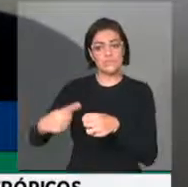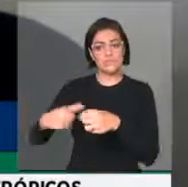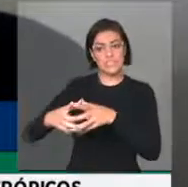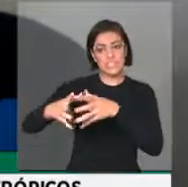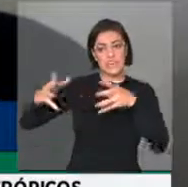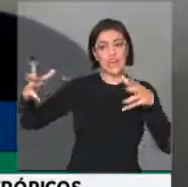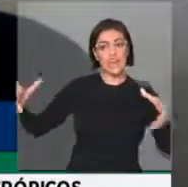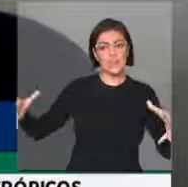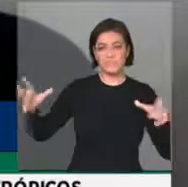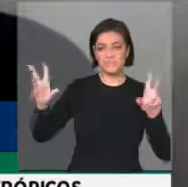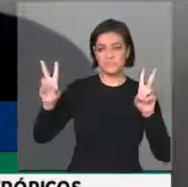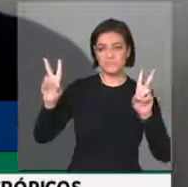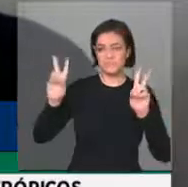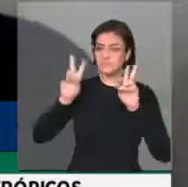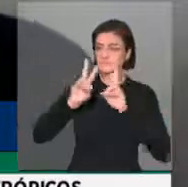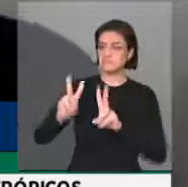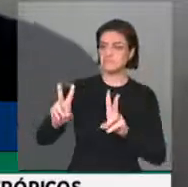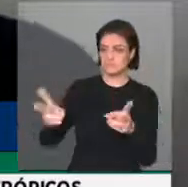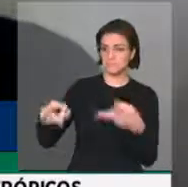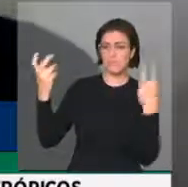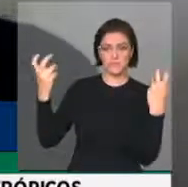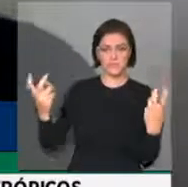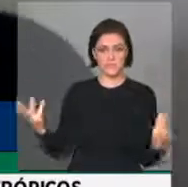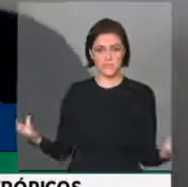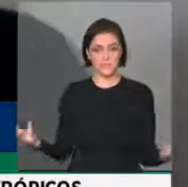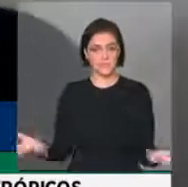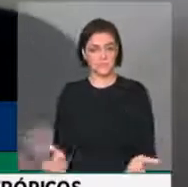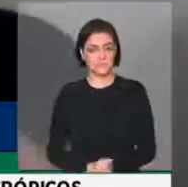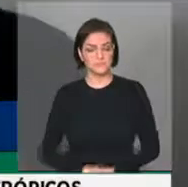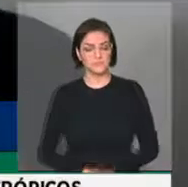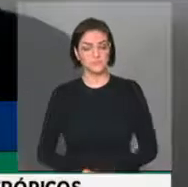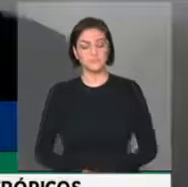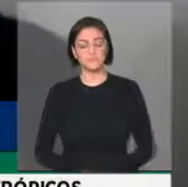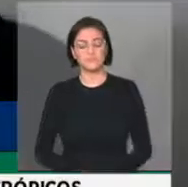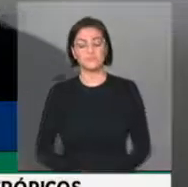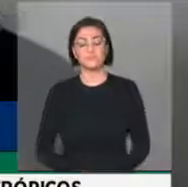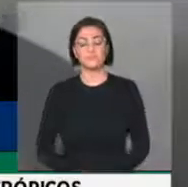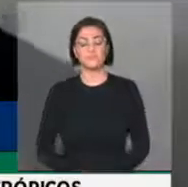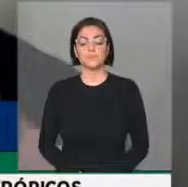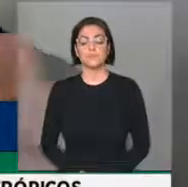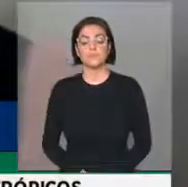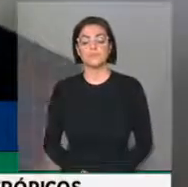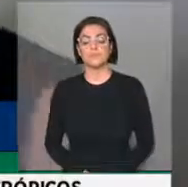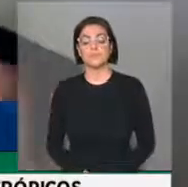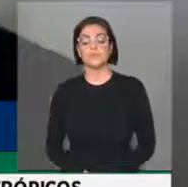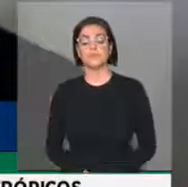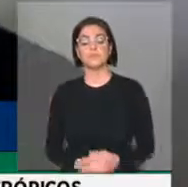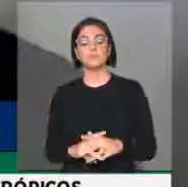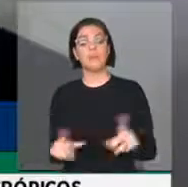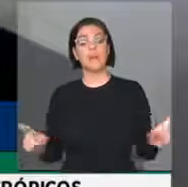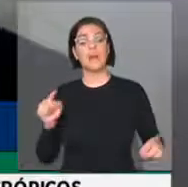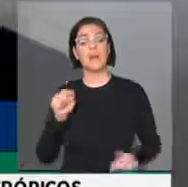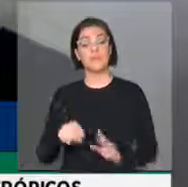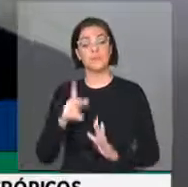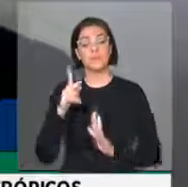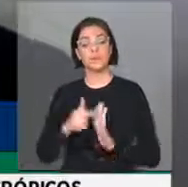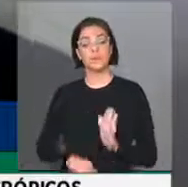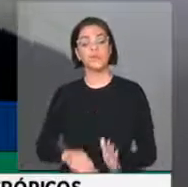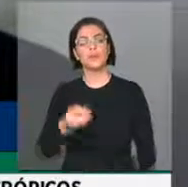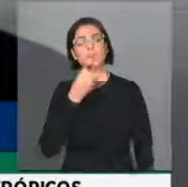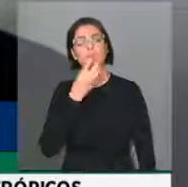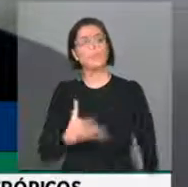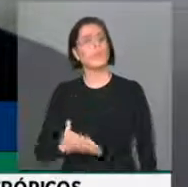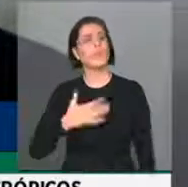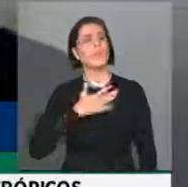esta medida, ela traz para nós este prazer de apoiar a